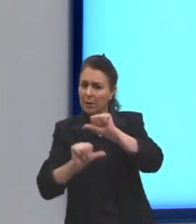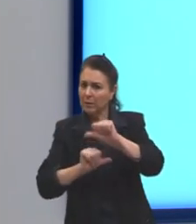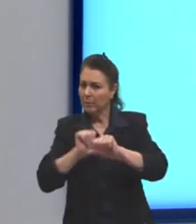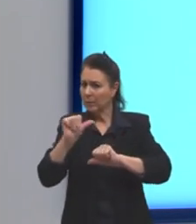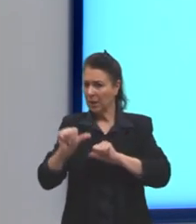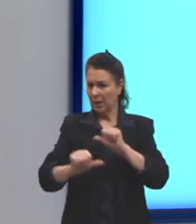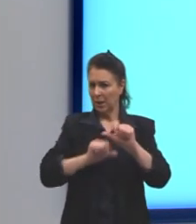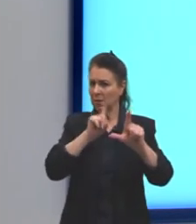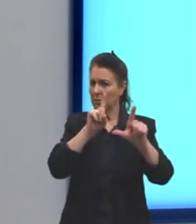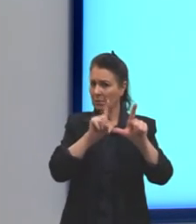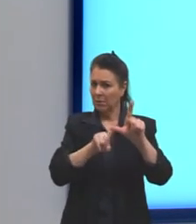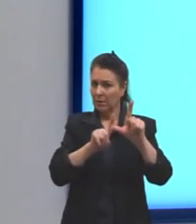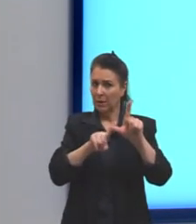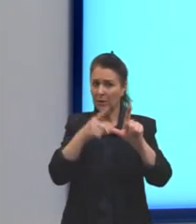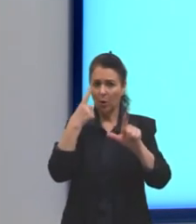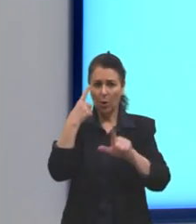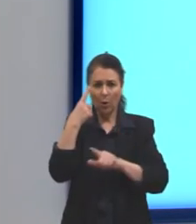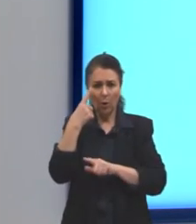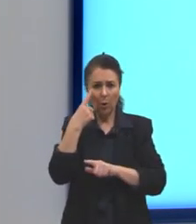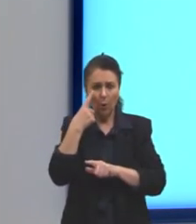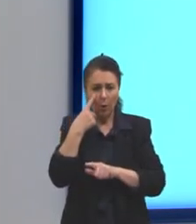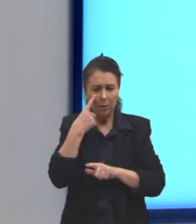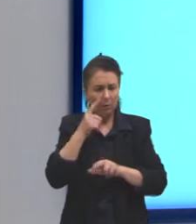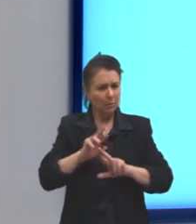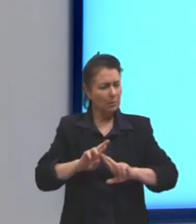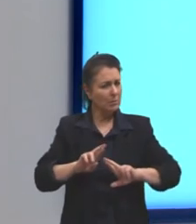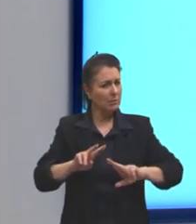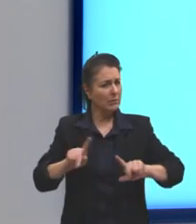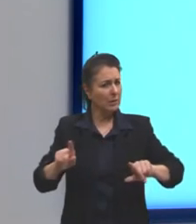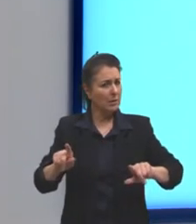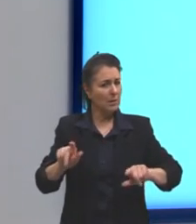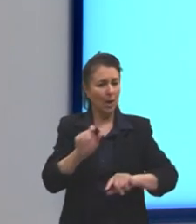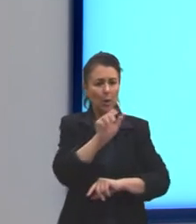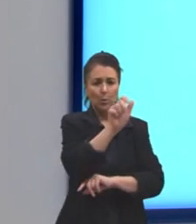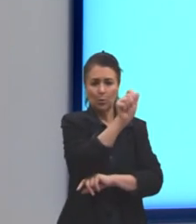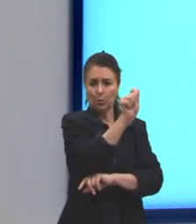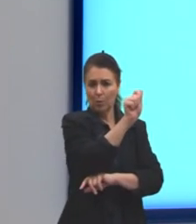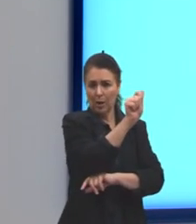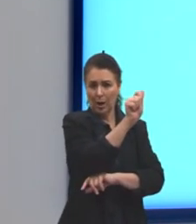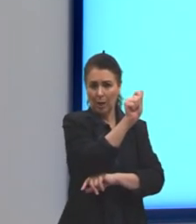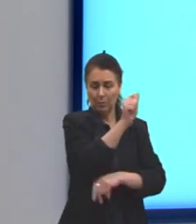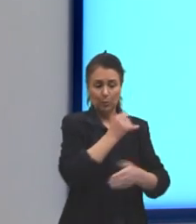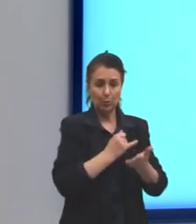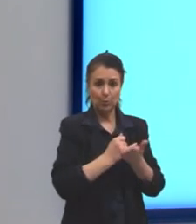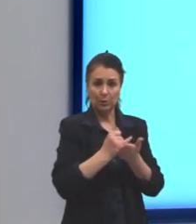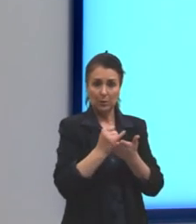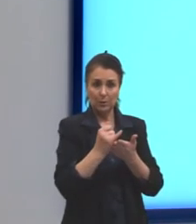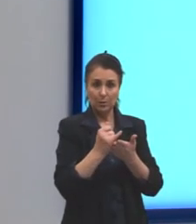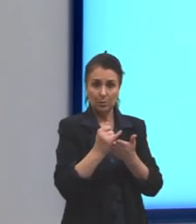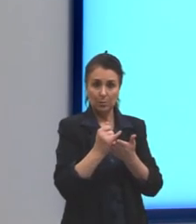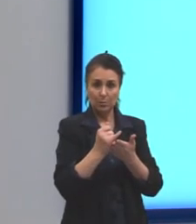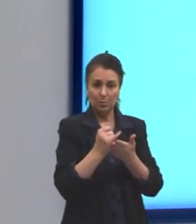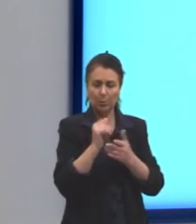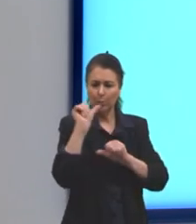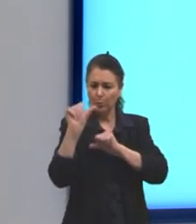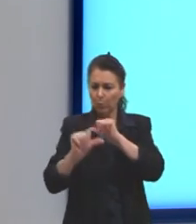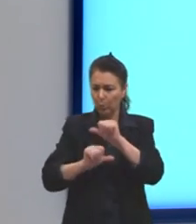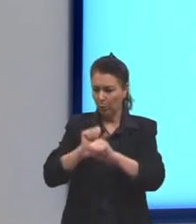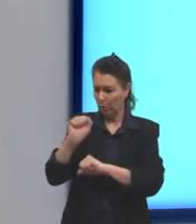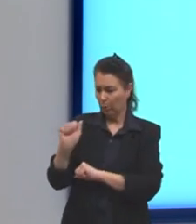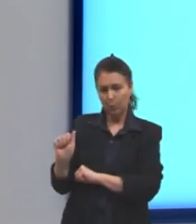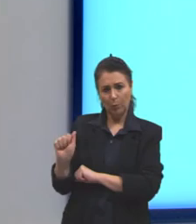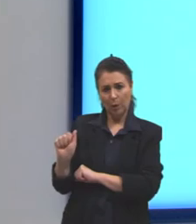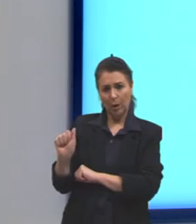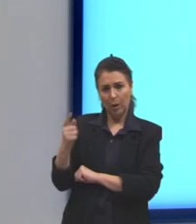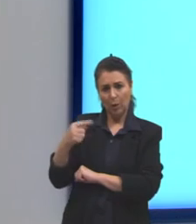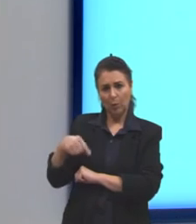aqui. Olha a diferença desse A aqui do início para este A aqui.